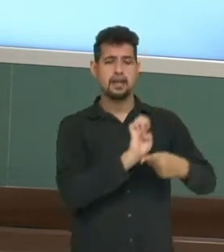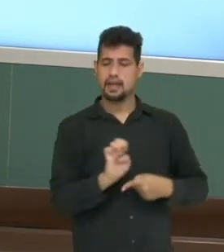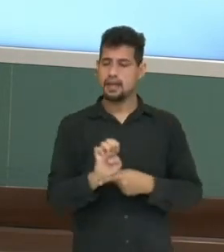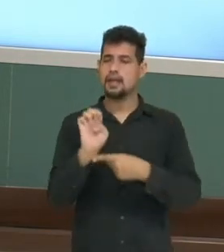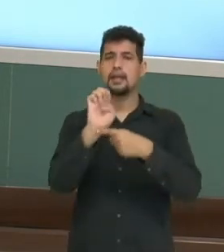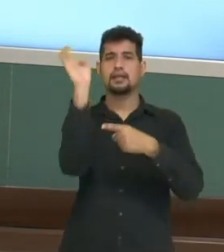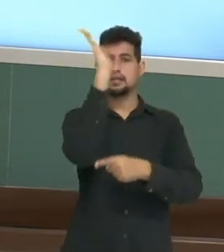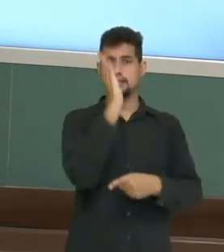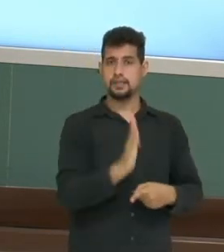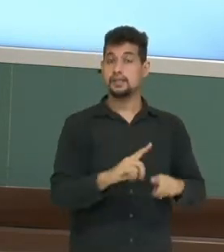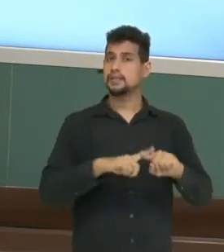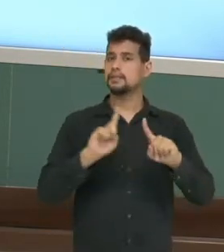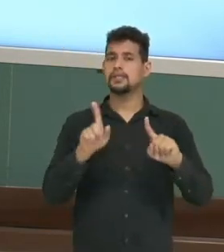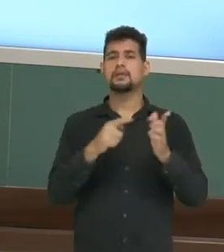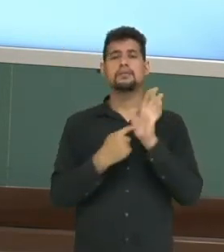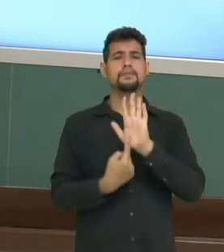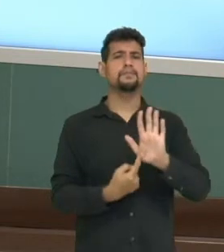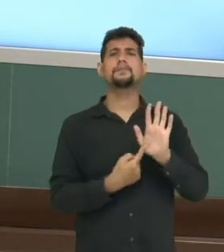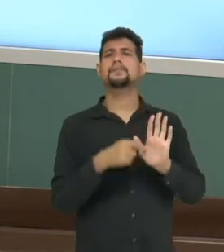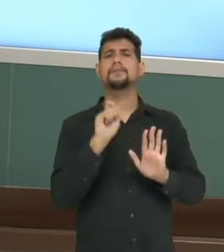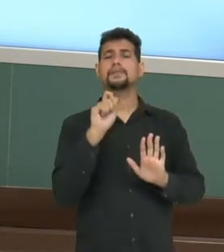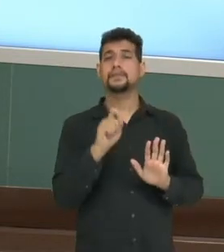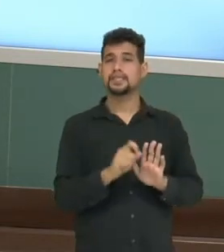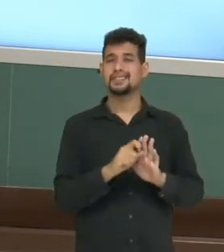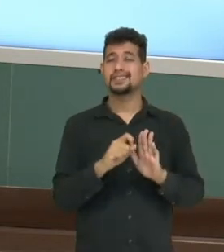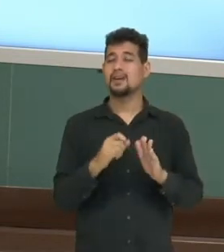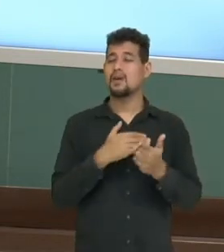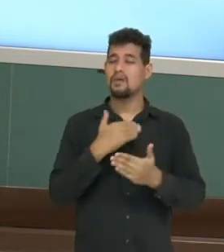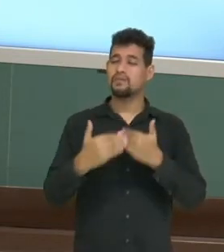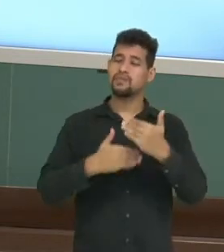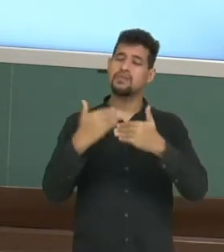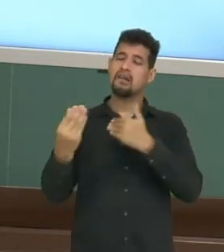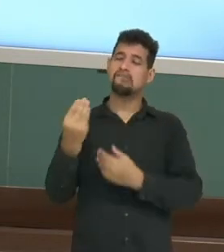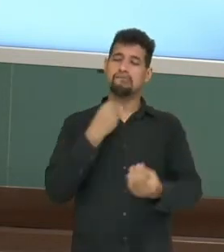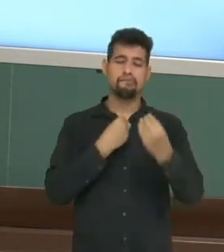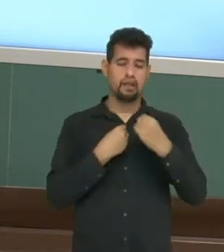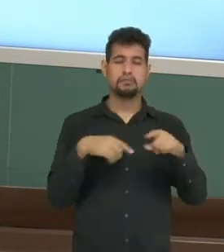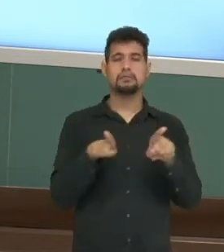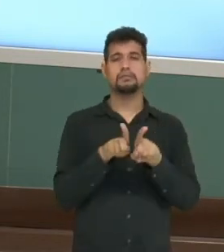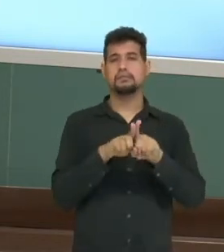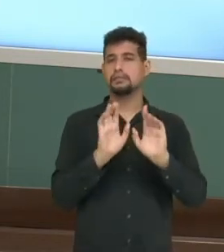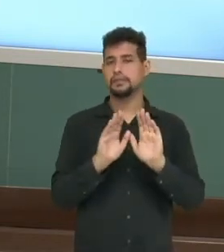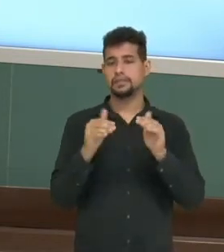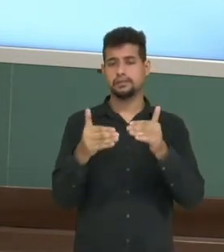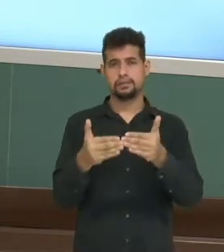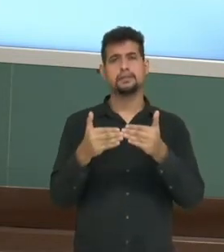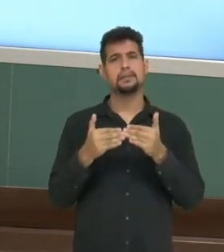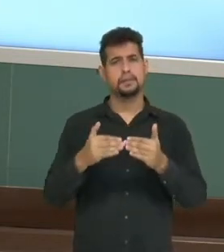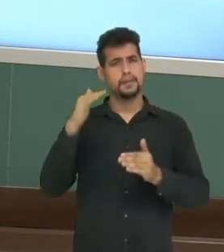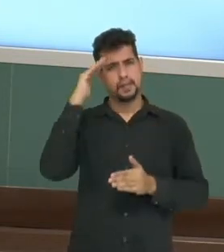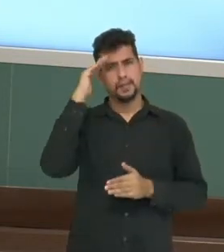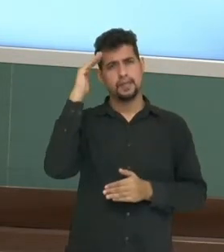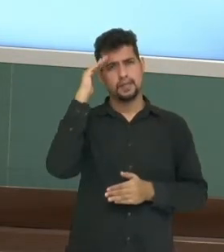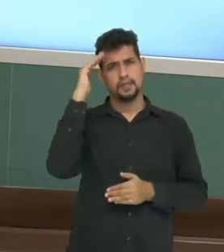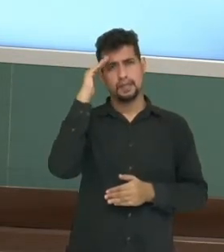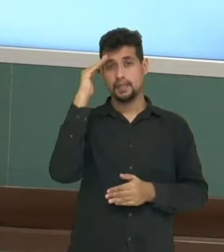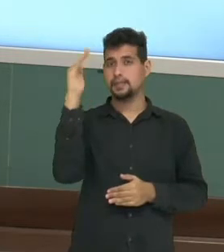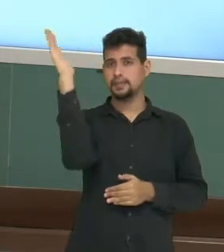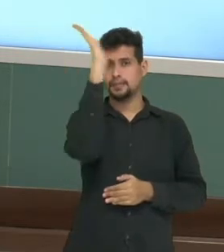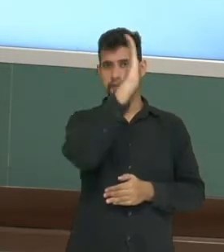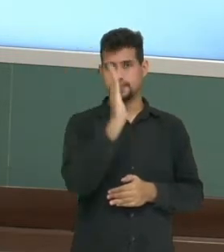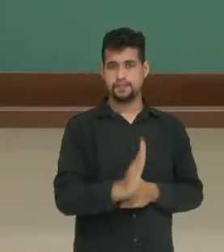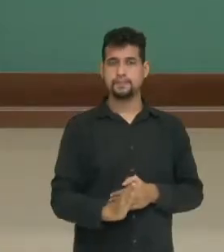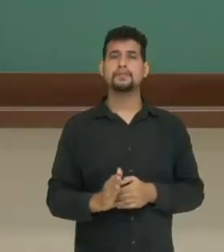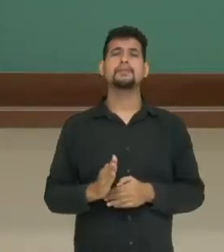Brasil. Portanto, mostrava mais uma vez o enfraquecimento dos aliados do regime militar no Brasil.